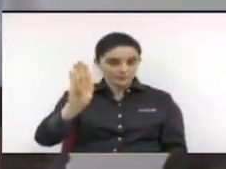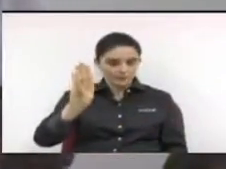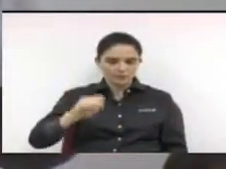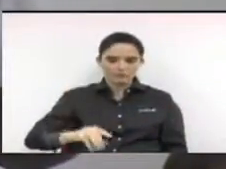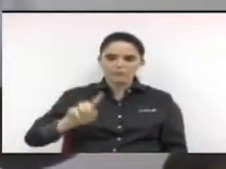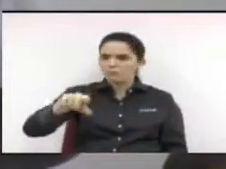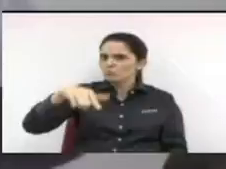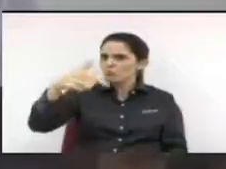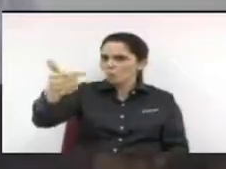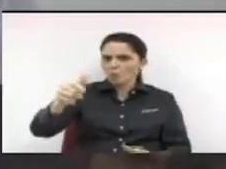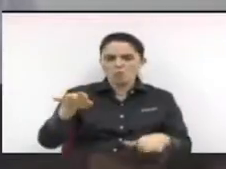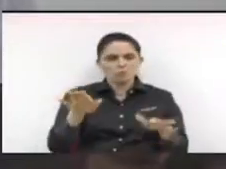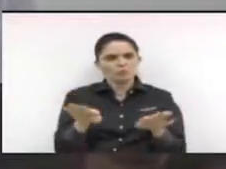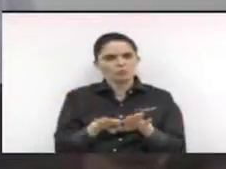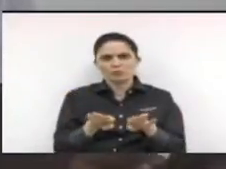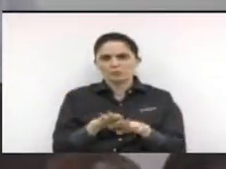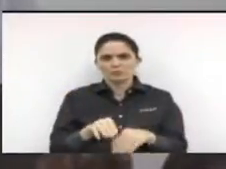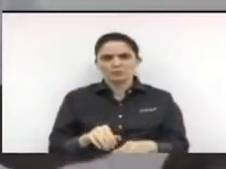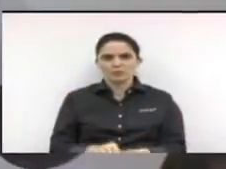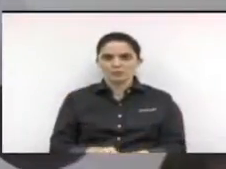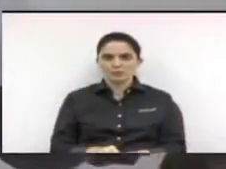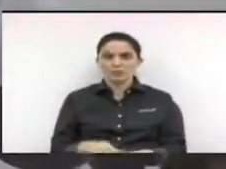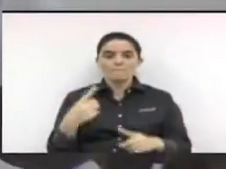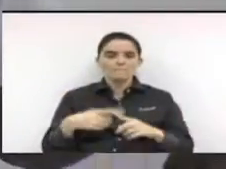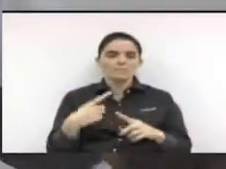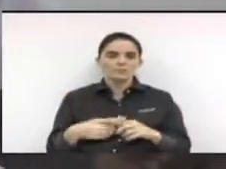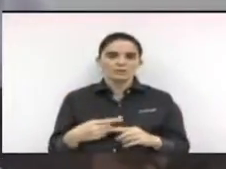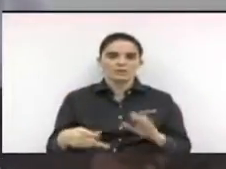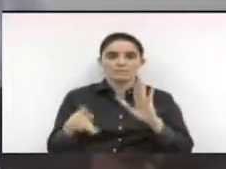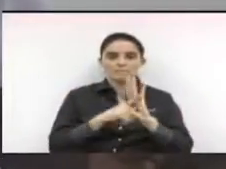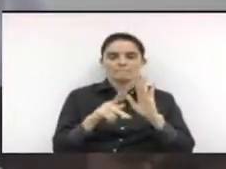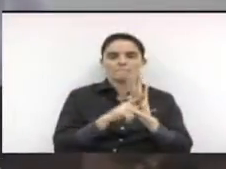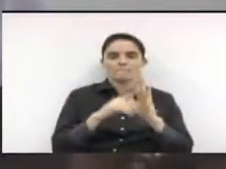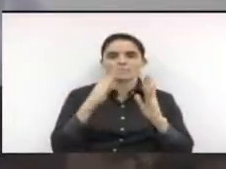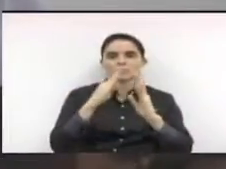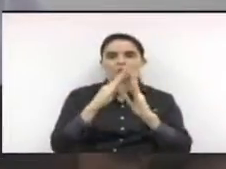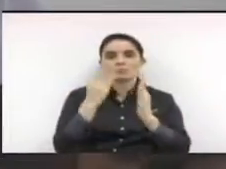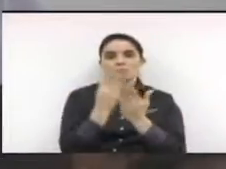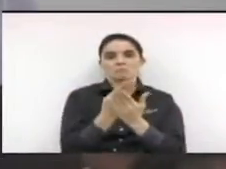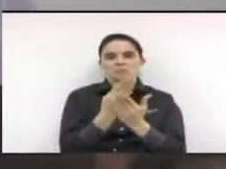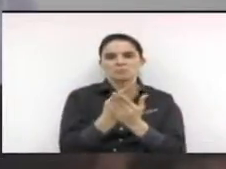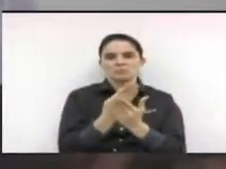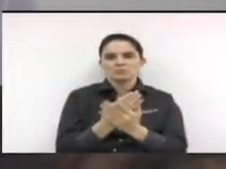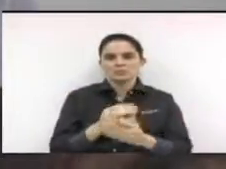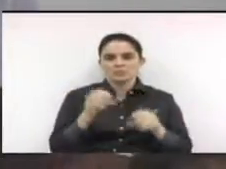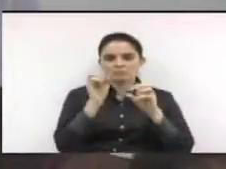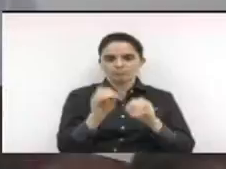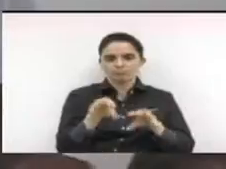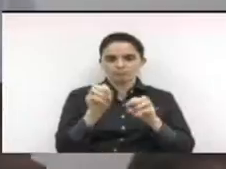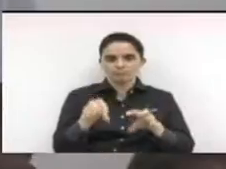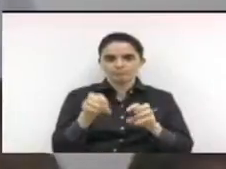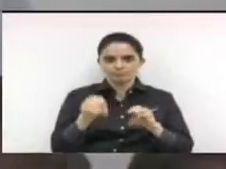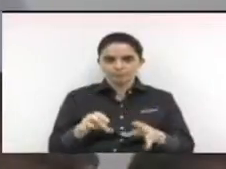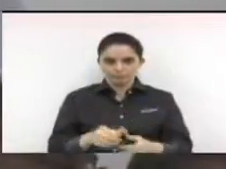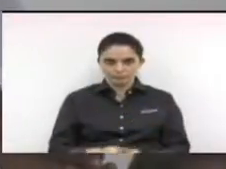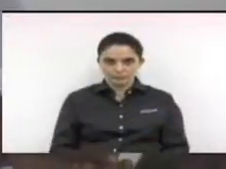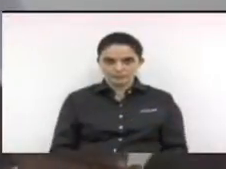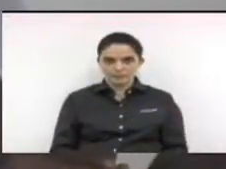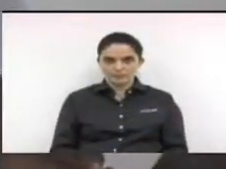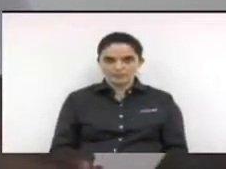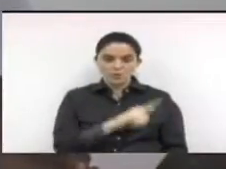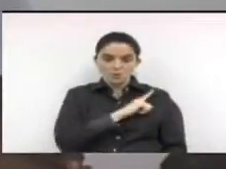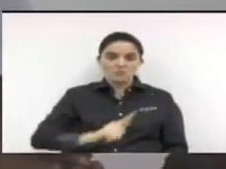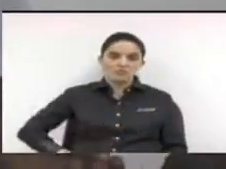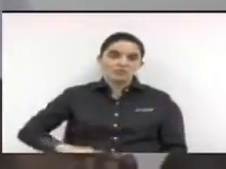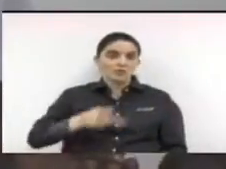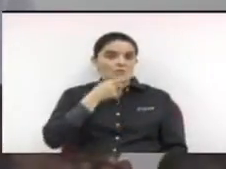educação. E como o governo prega a pátria educadora, então realmente não